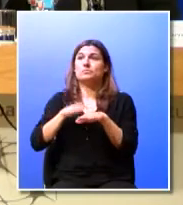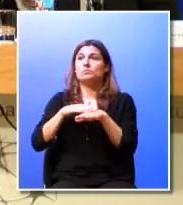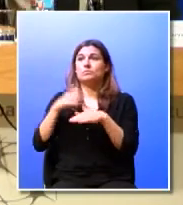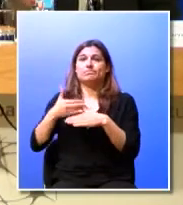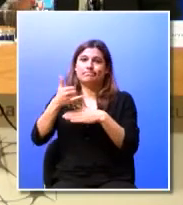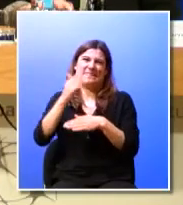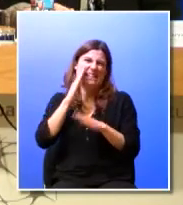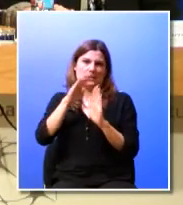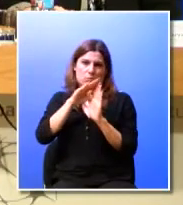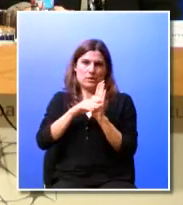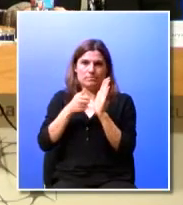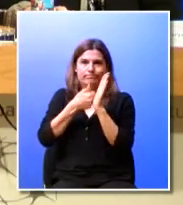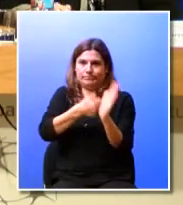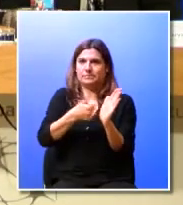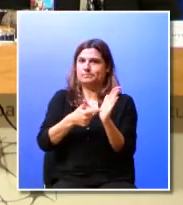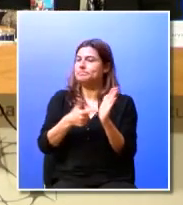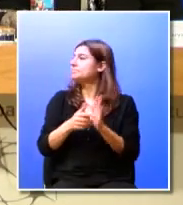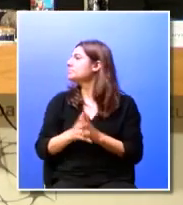programa